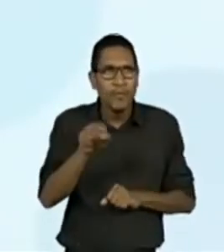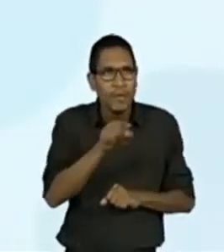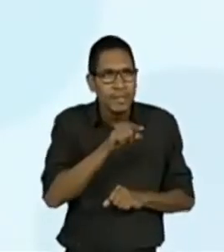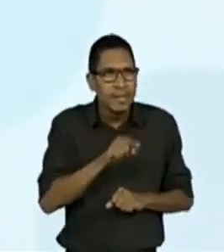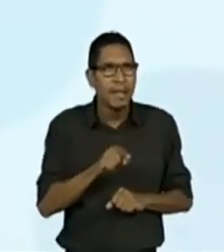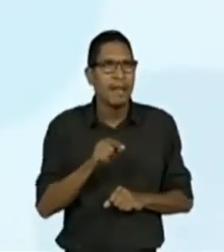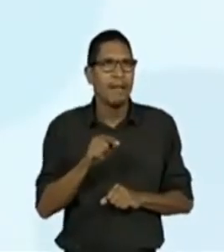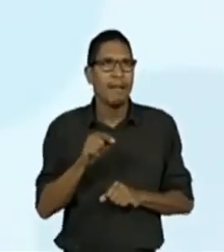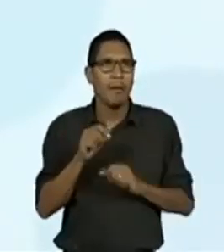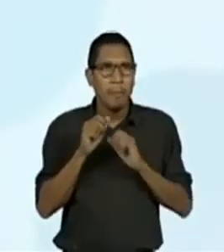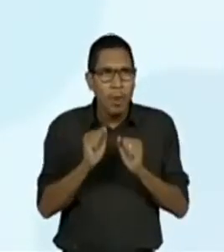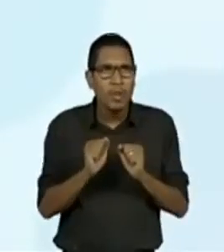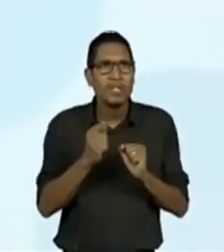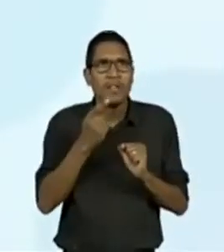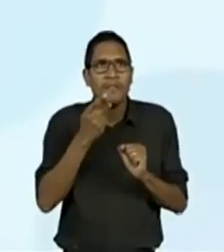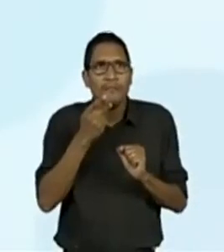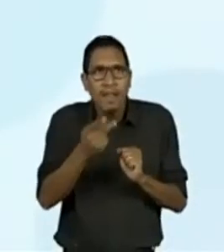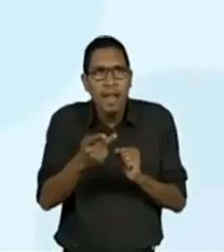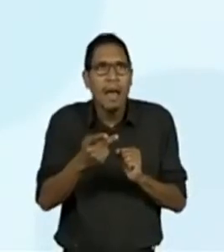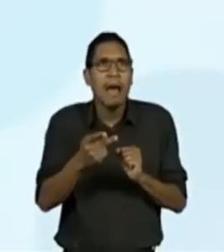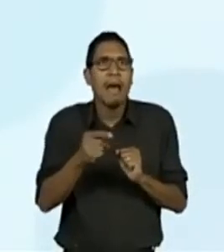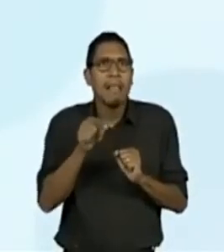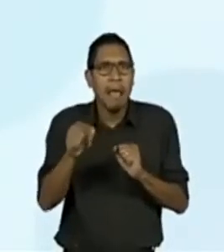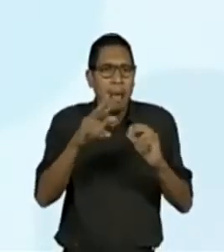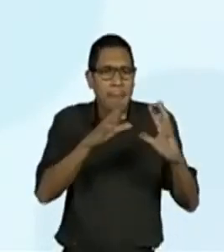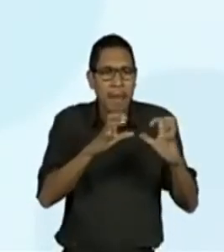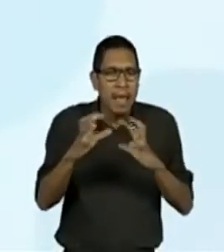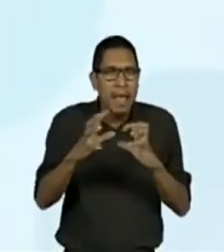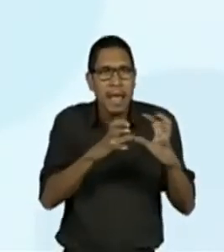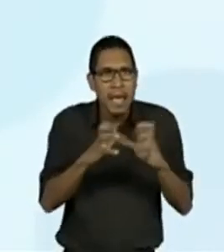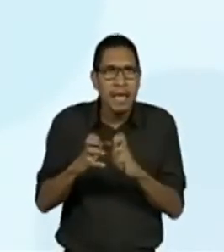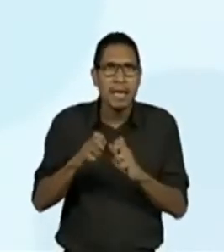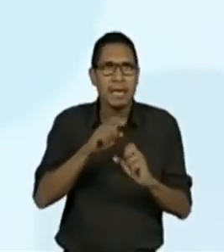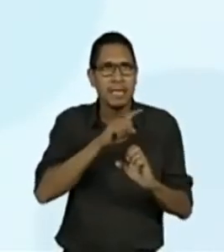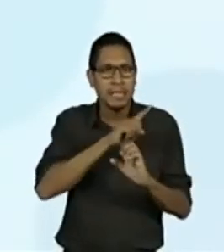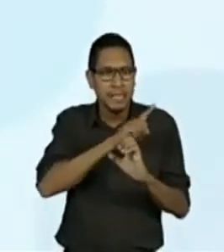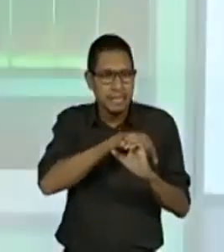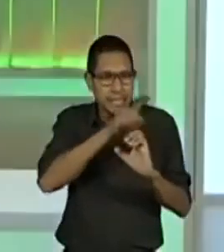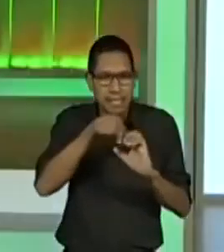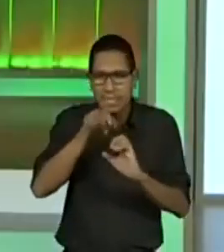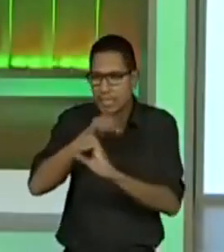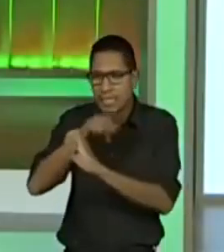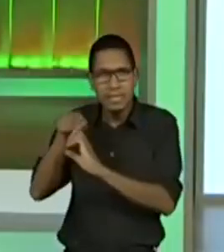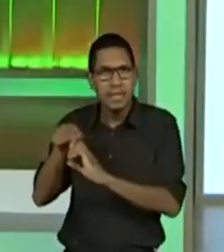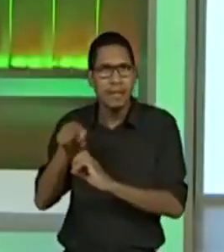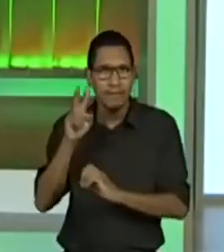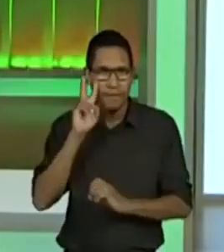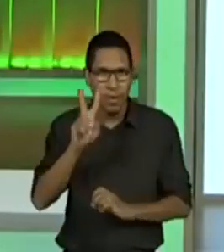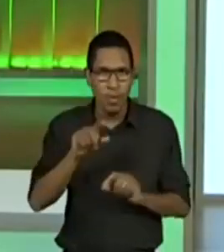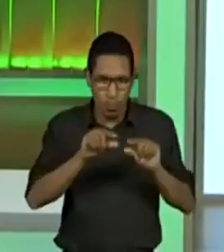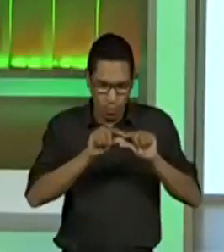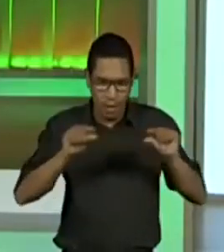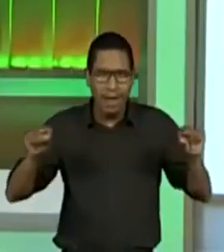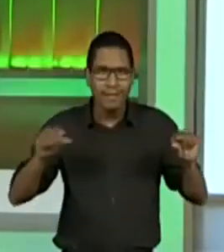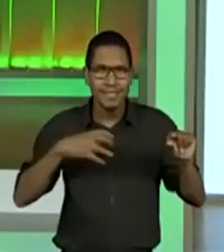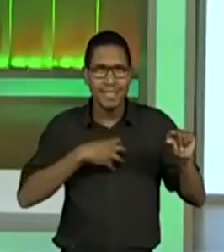E vocês? Pontuação e parágrafo. Olha que a professora Regina Selly, ó, isso mesmo, ó.